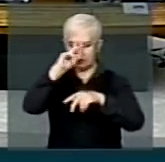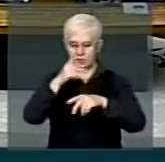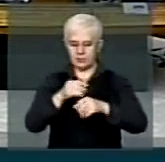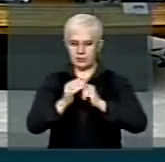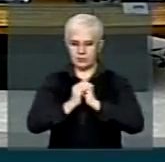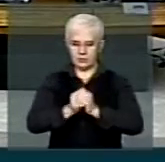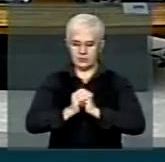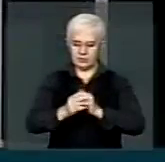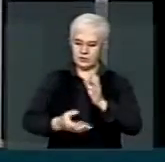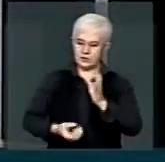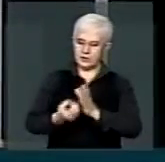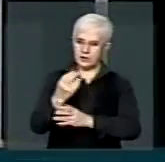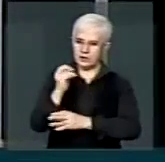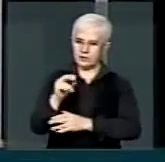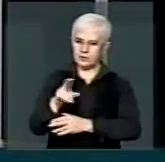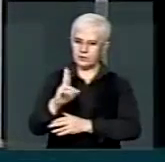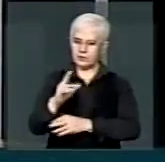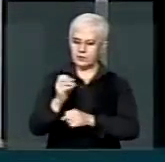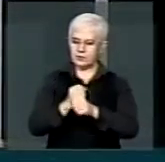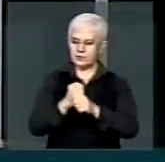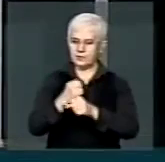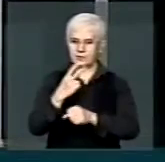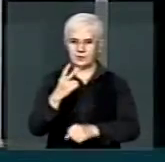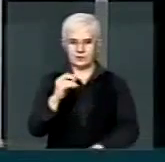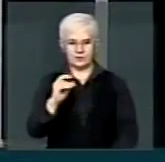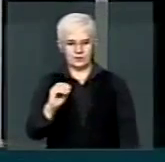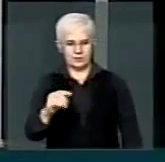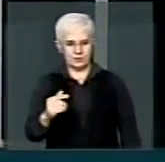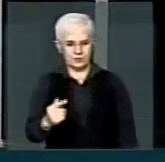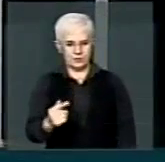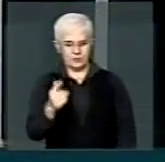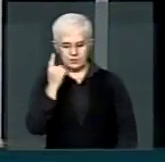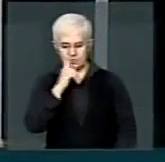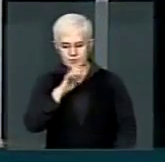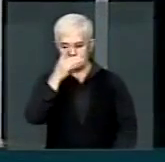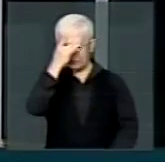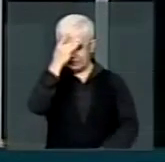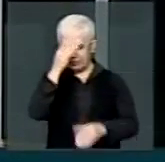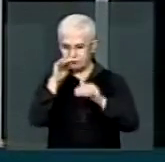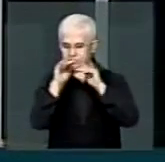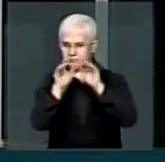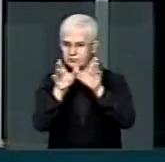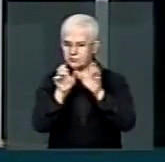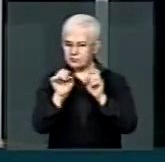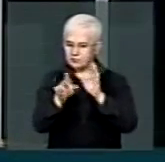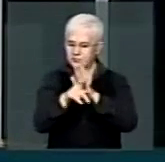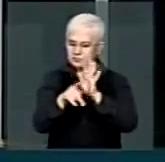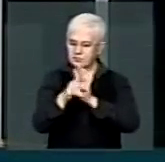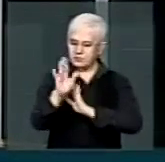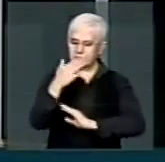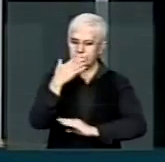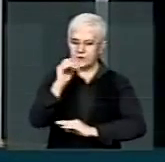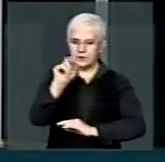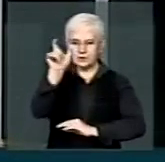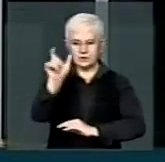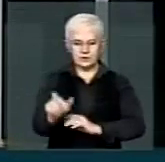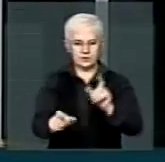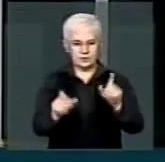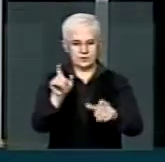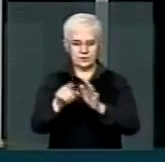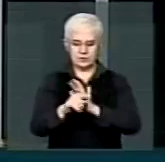pela Organização das Nações Unidas em 2007 para a conscientização acerca desse tipo de deficiência,